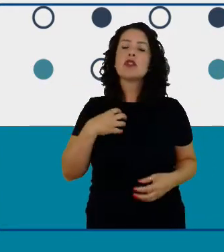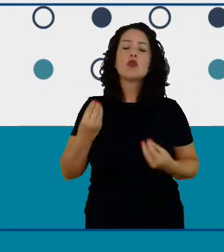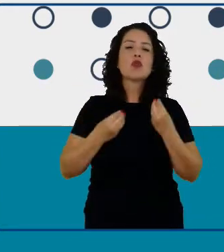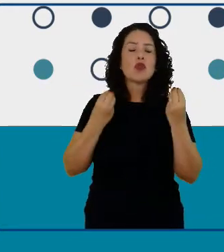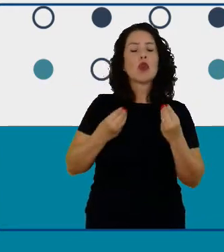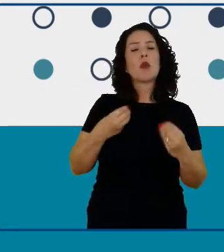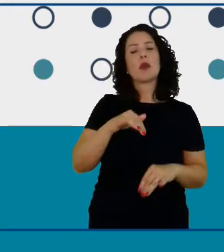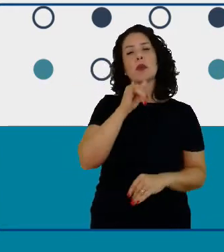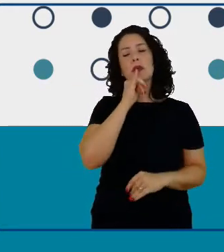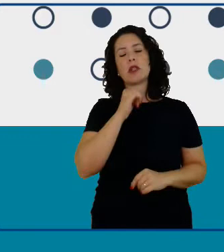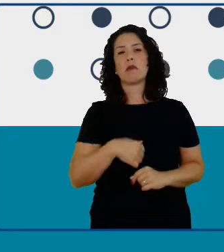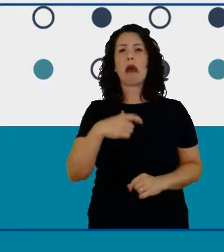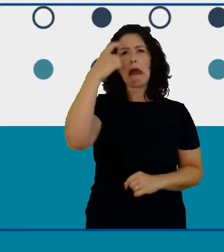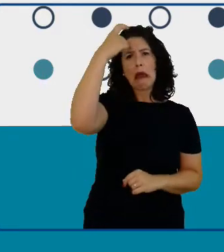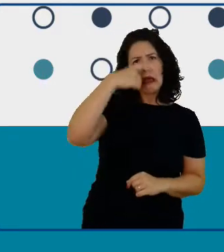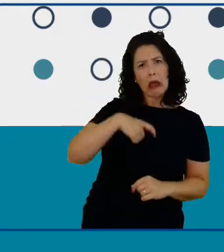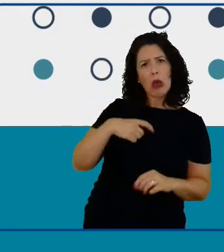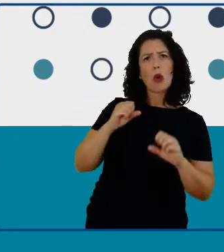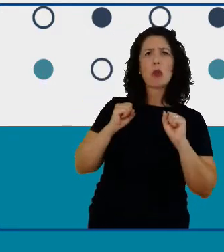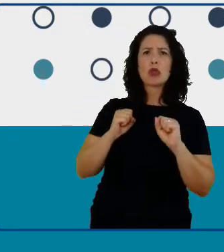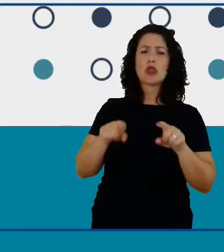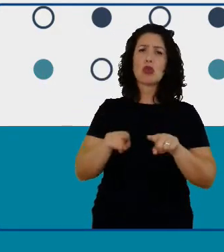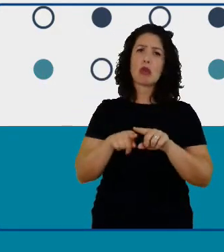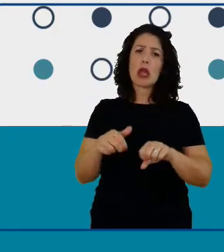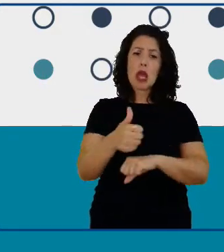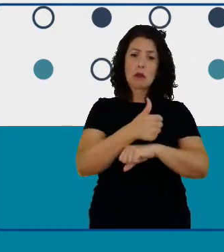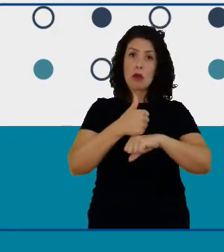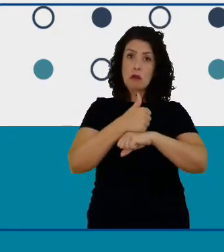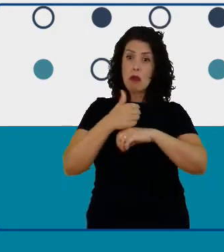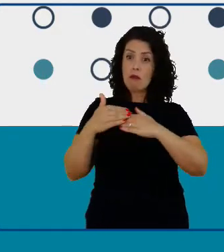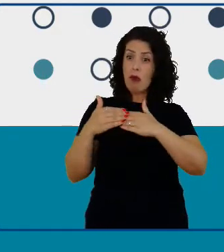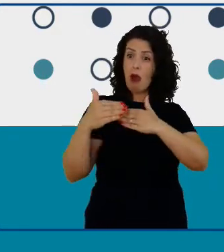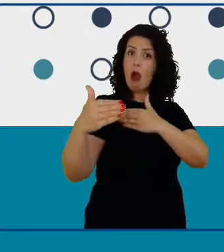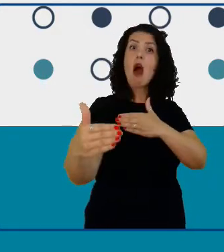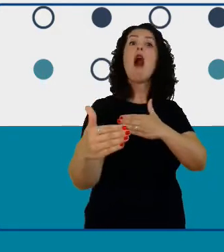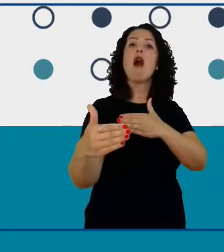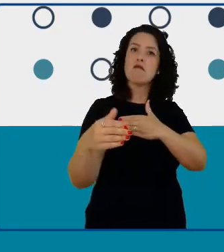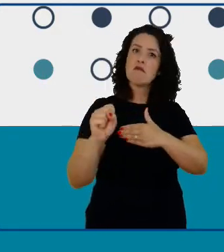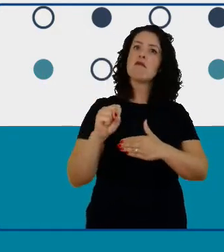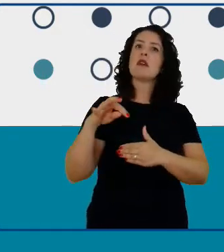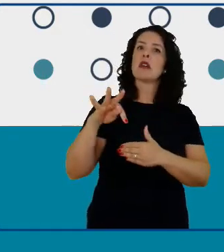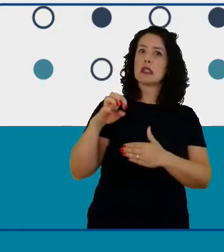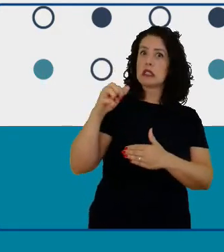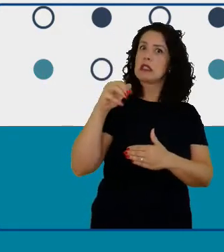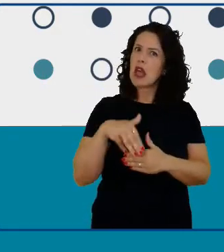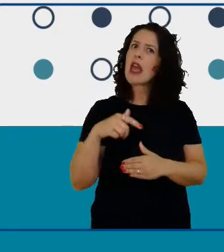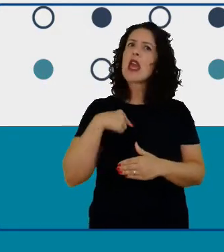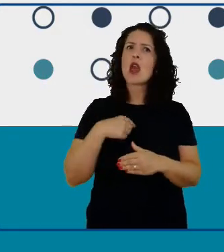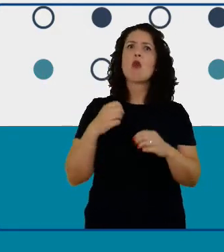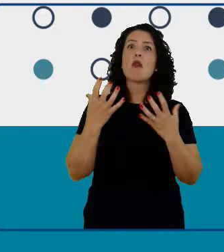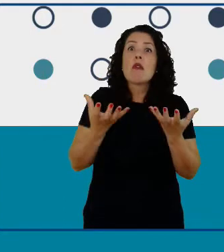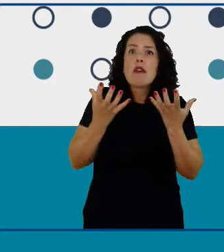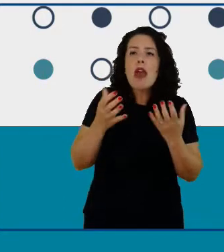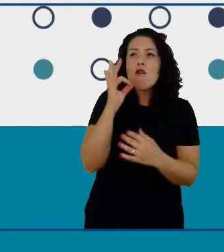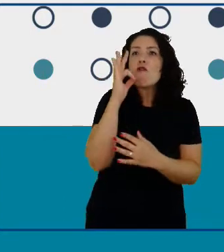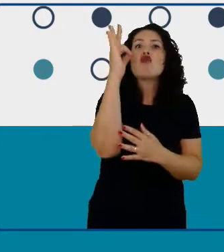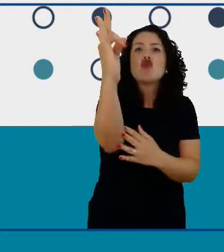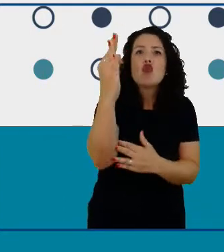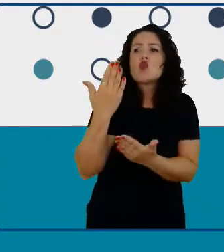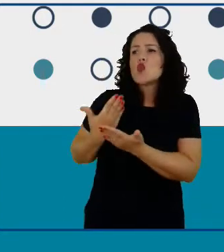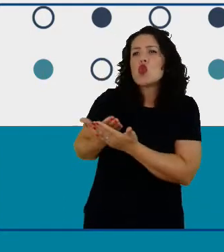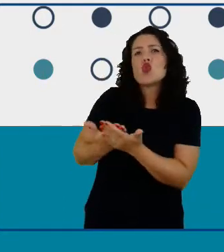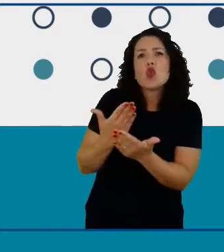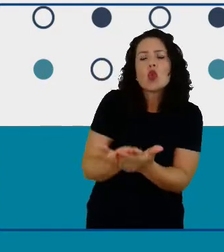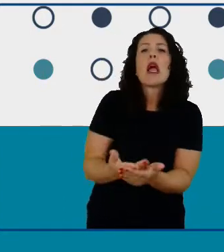de pessoa que poderia ter uma carreira em STEM eu definitivamente pretendo estudar disciplinas de STEM no futuro gostaria de ter um emprego em STEM